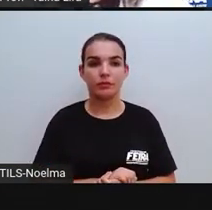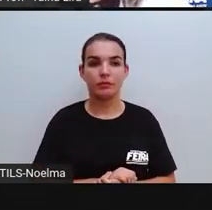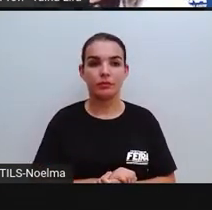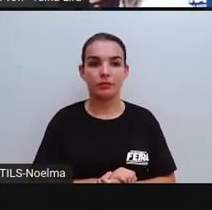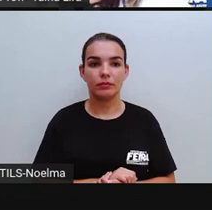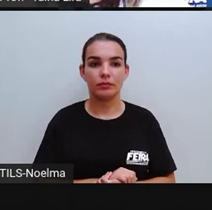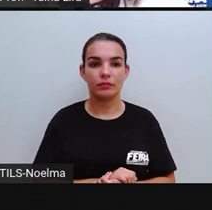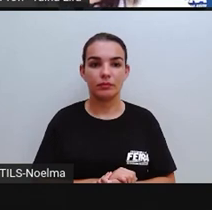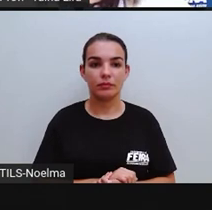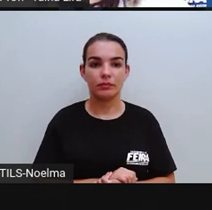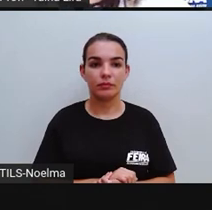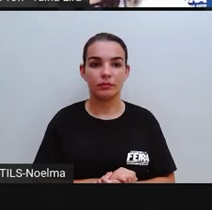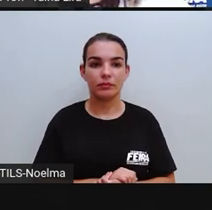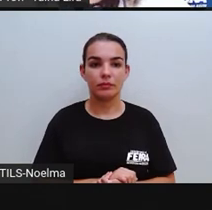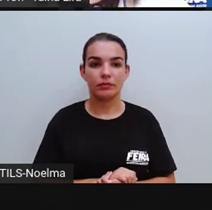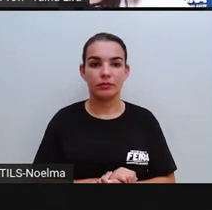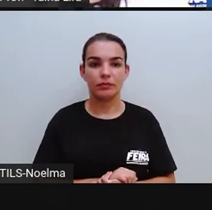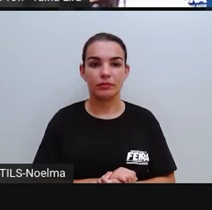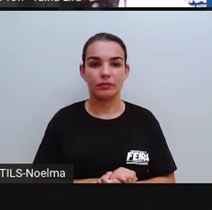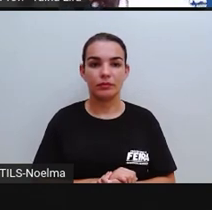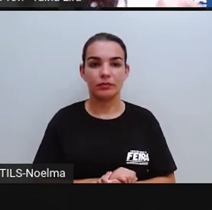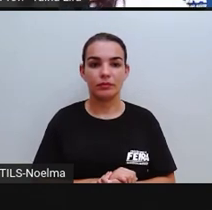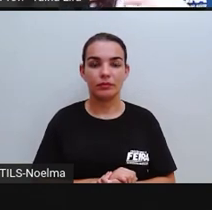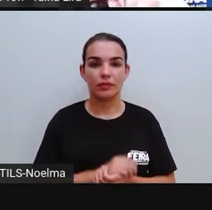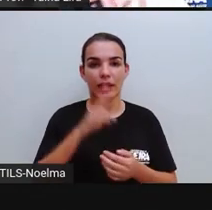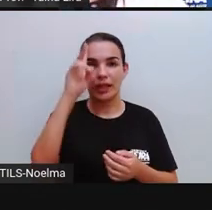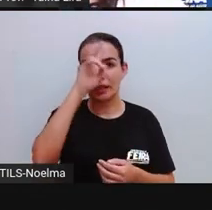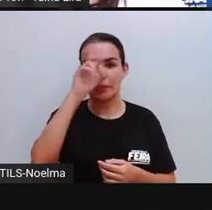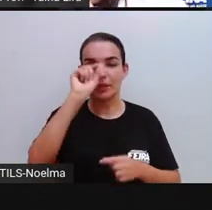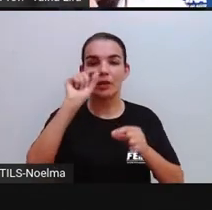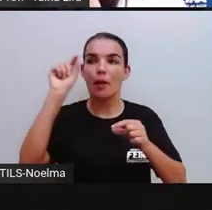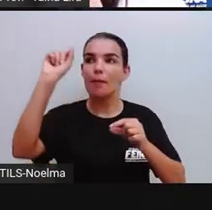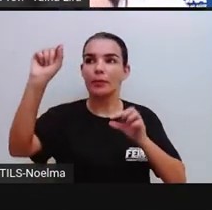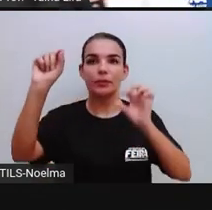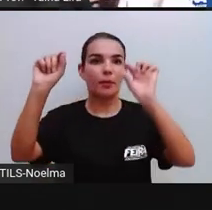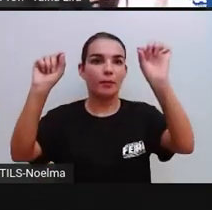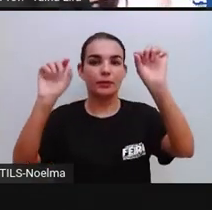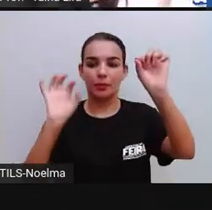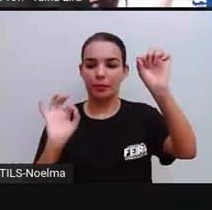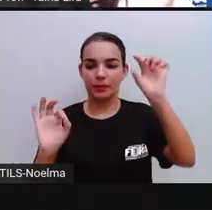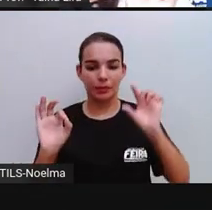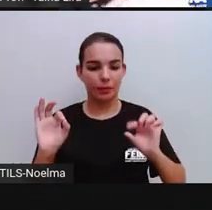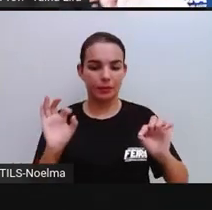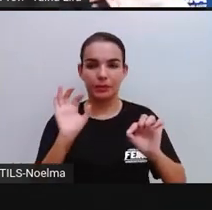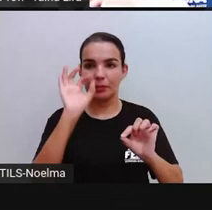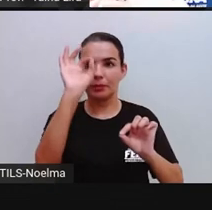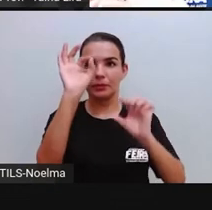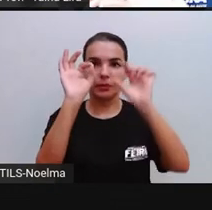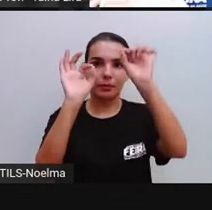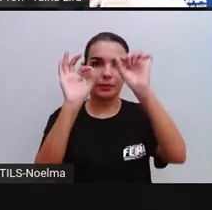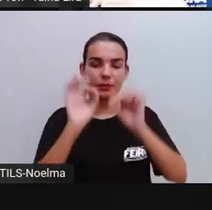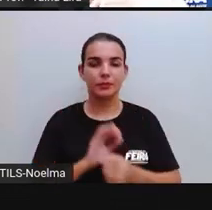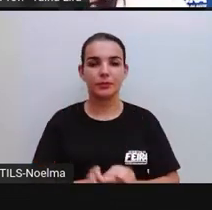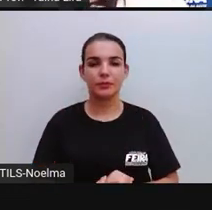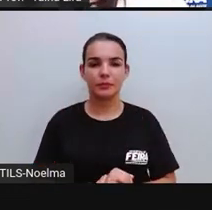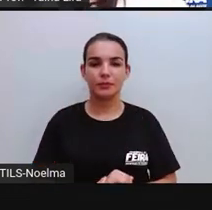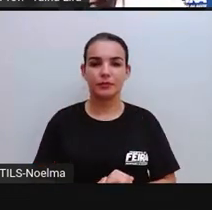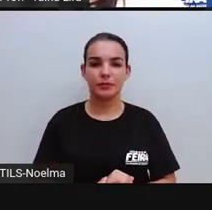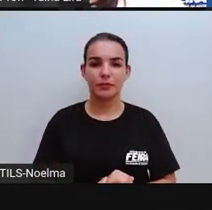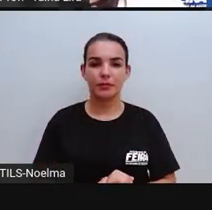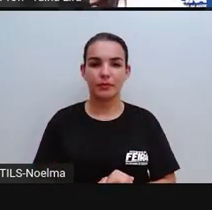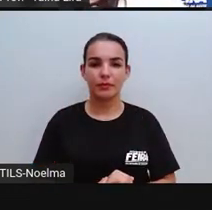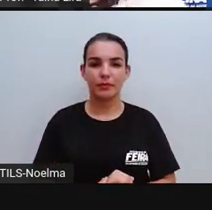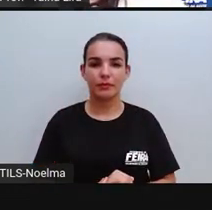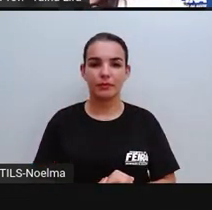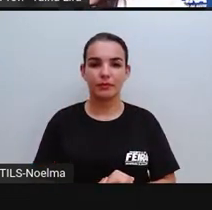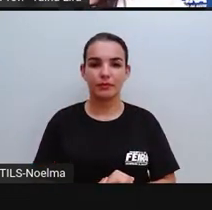Quantas vértices o cubo tem? Vértice, lembrando, que vai ser ali a quina, tá? Vamos encontro